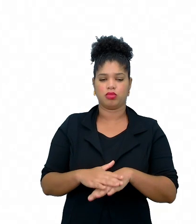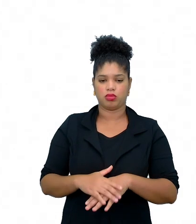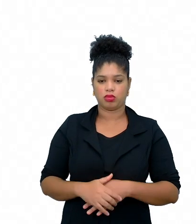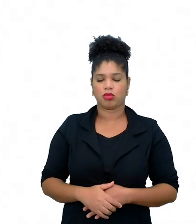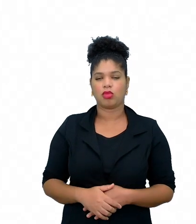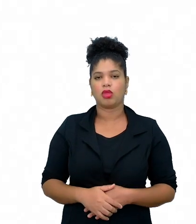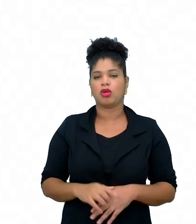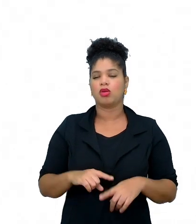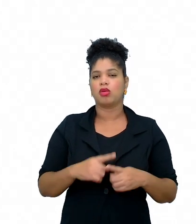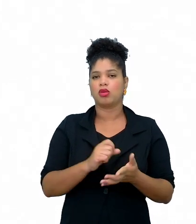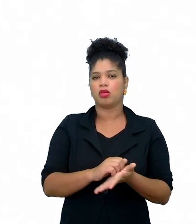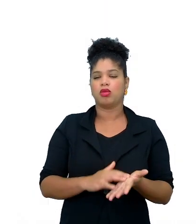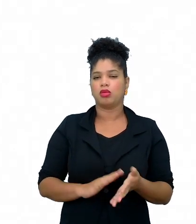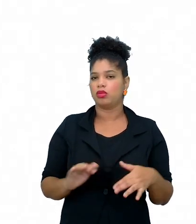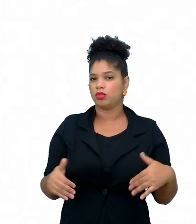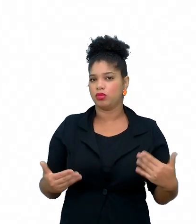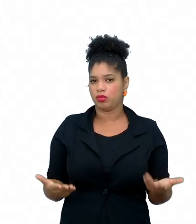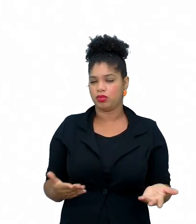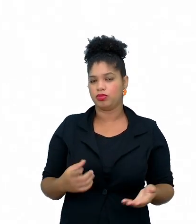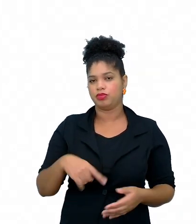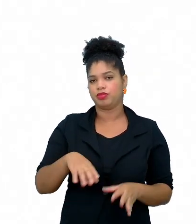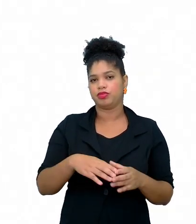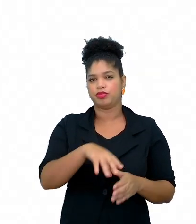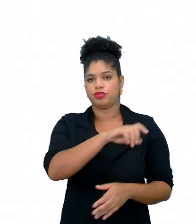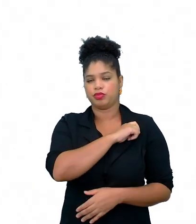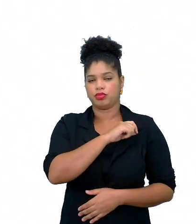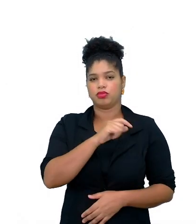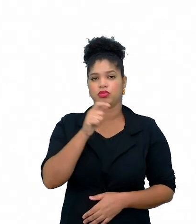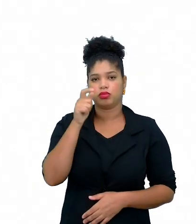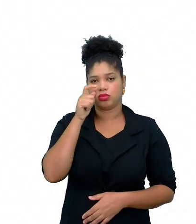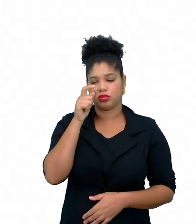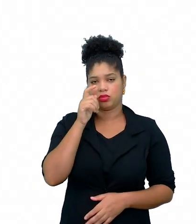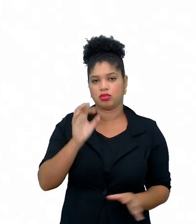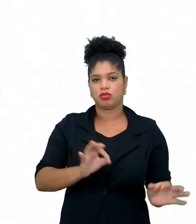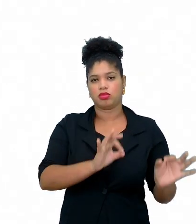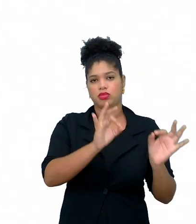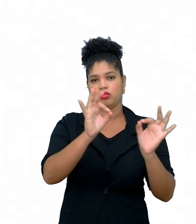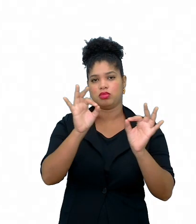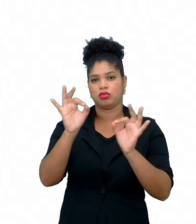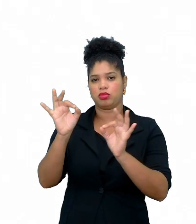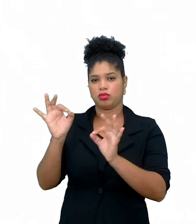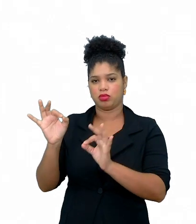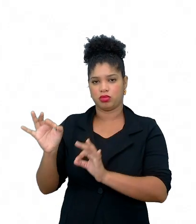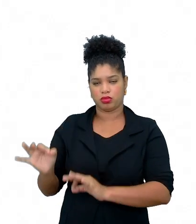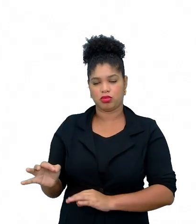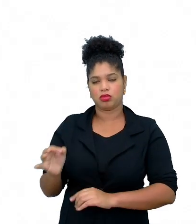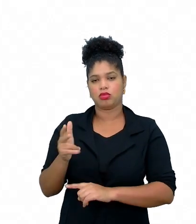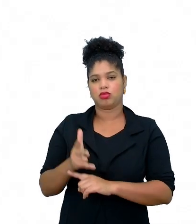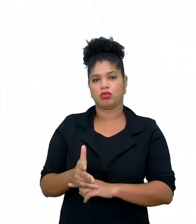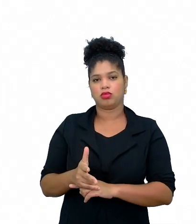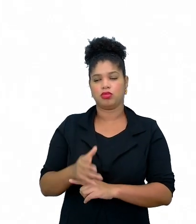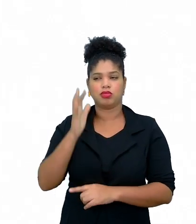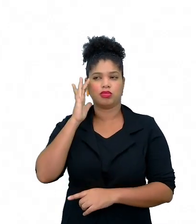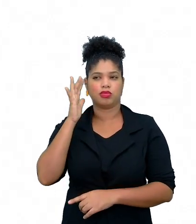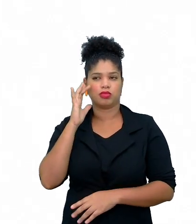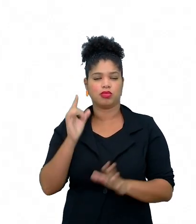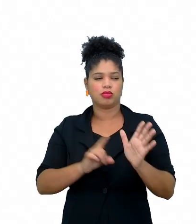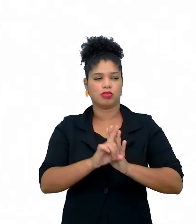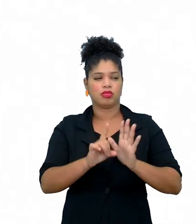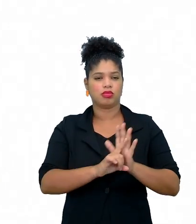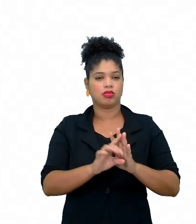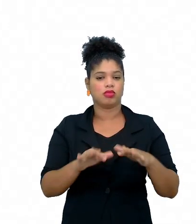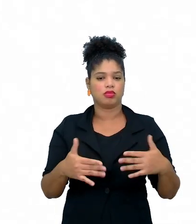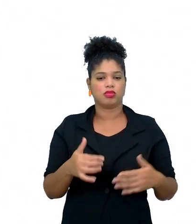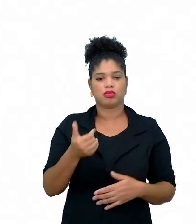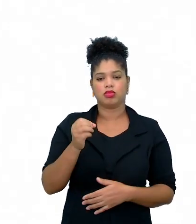Qual vai ser a atividade? Os alunos vão assistir um vídeo e vão propor perguntas problematizadoras. eles têm 10